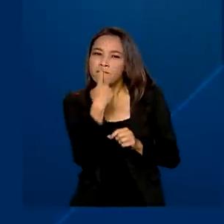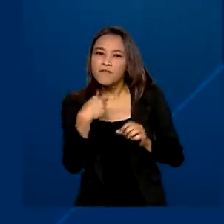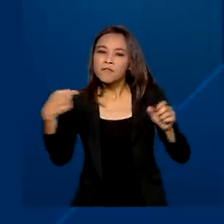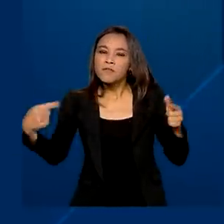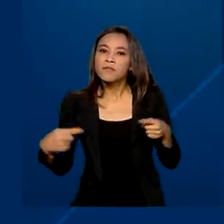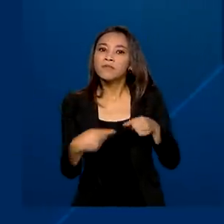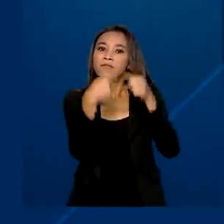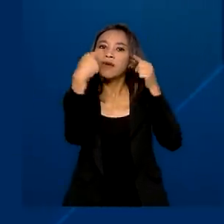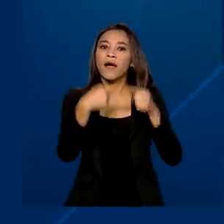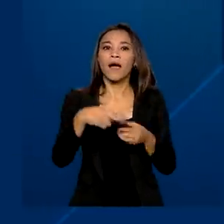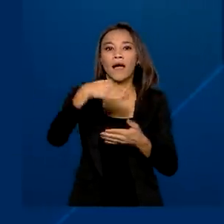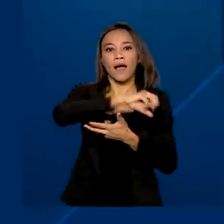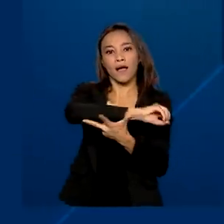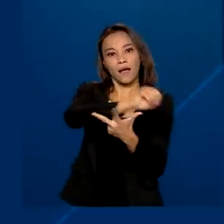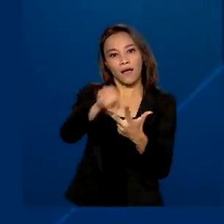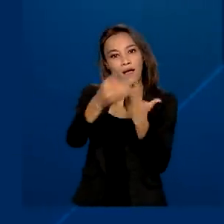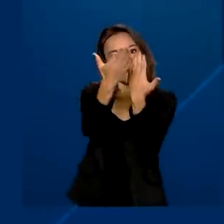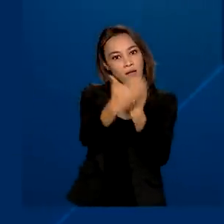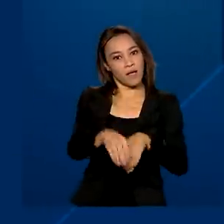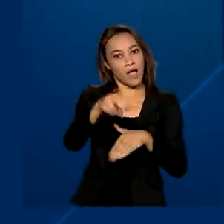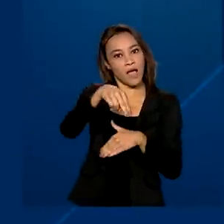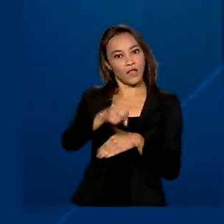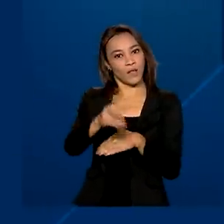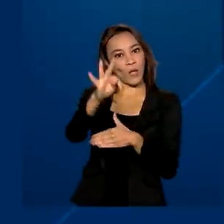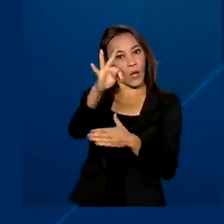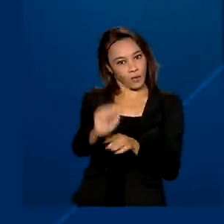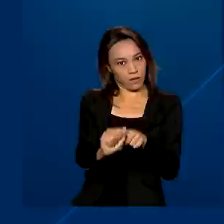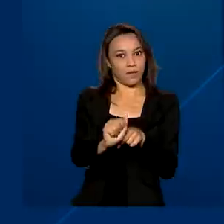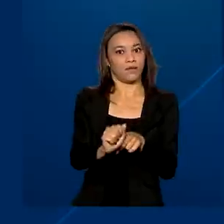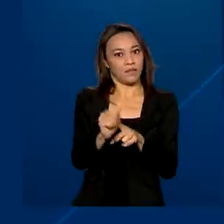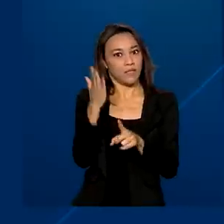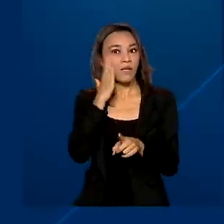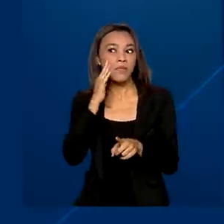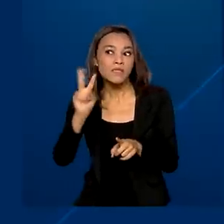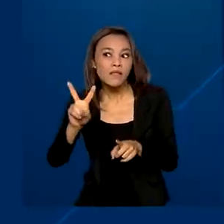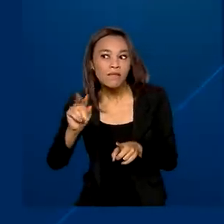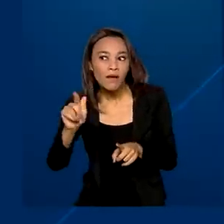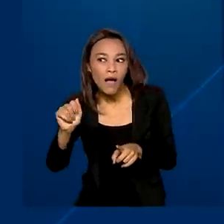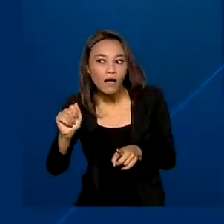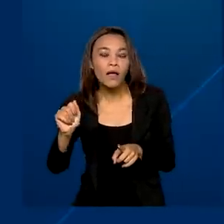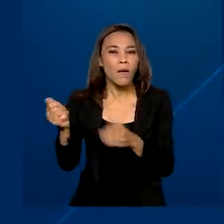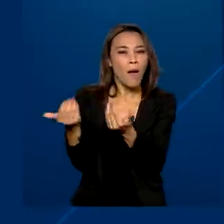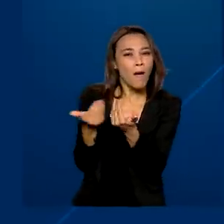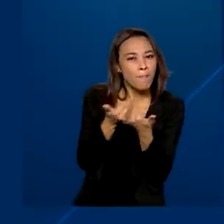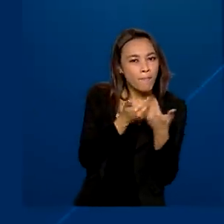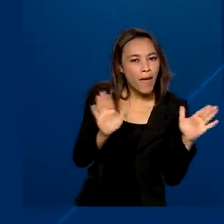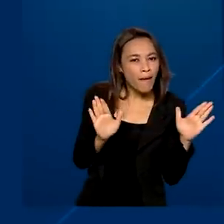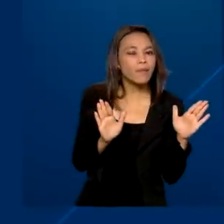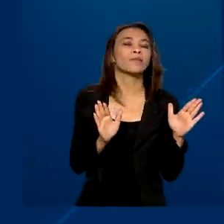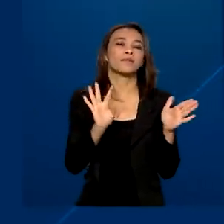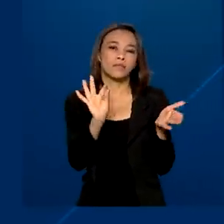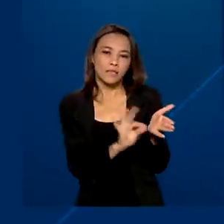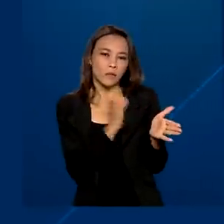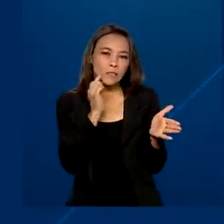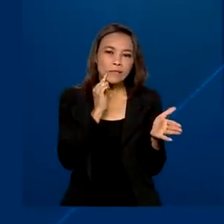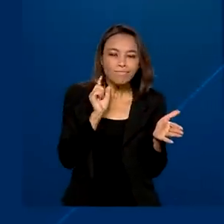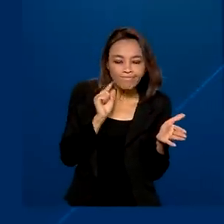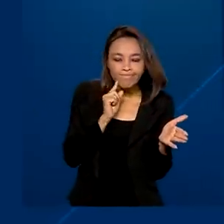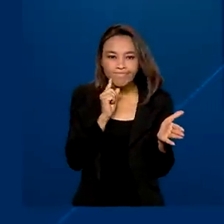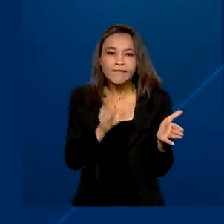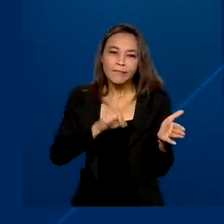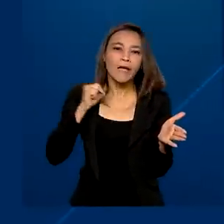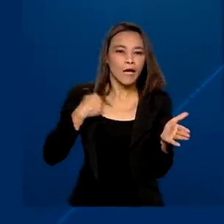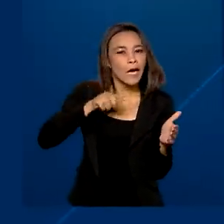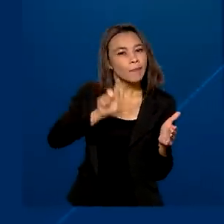Nacional do Ensino Médio, dentro do número de vagas disponíveis. Enquanto as inscrições estiverem abertas, é possível alterar as opções.